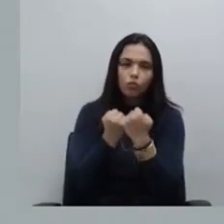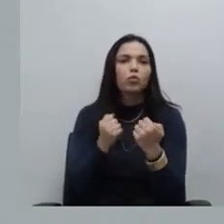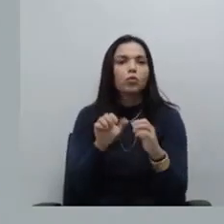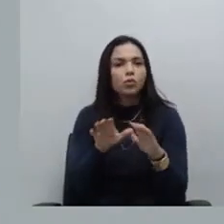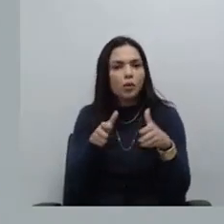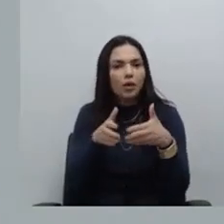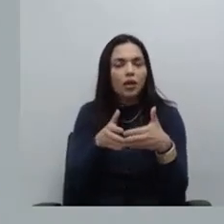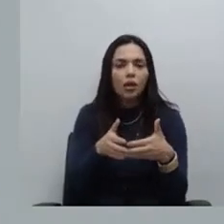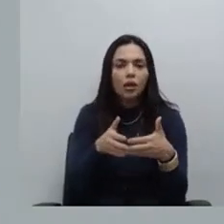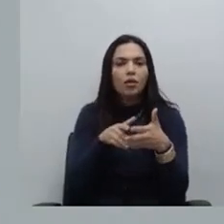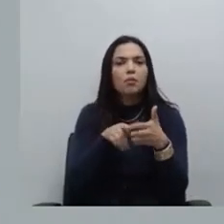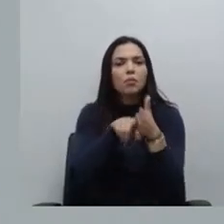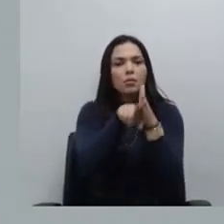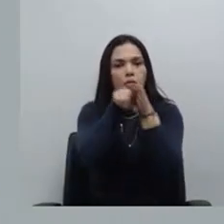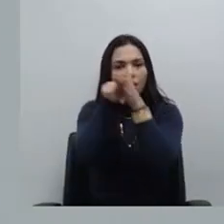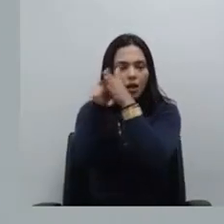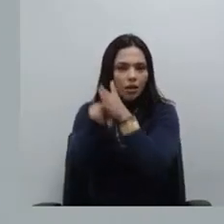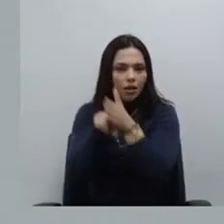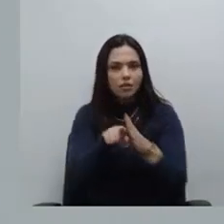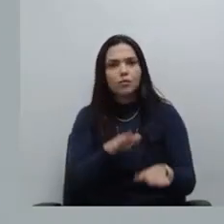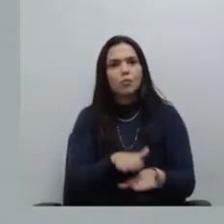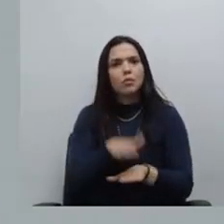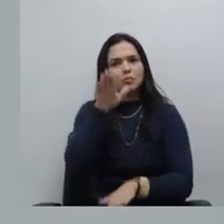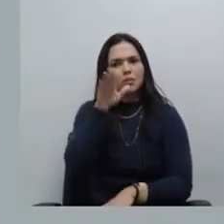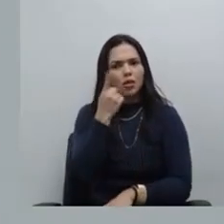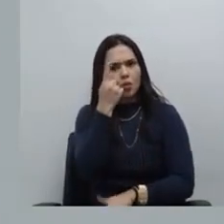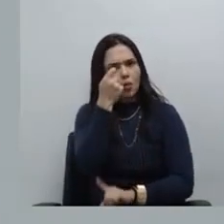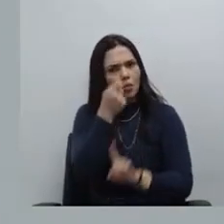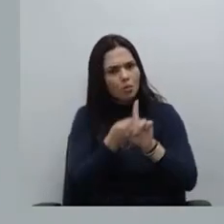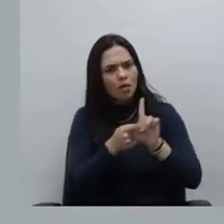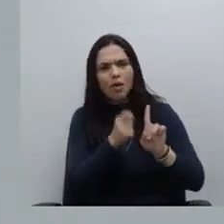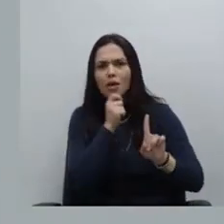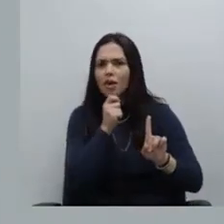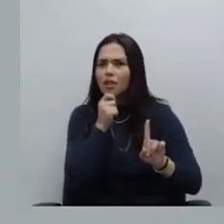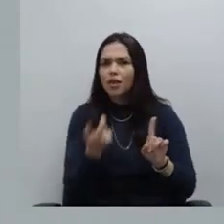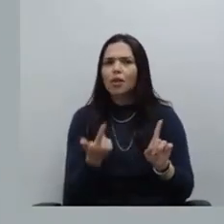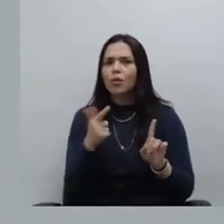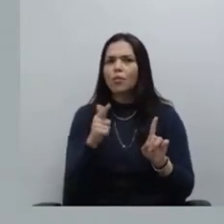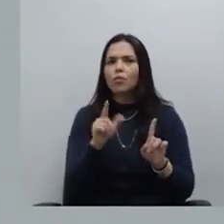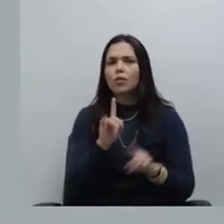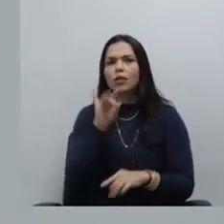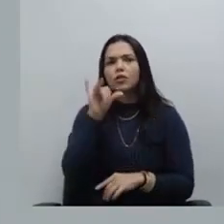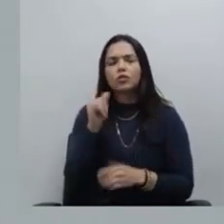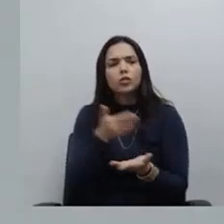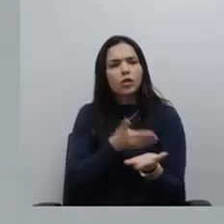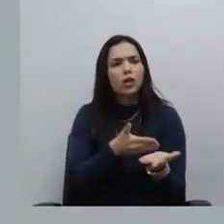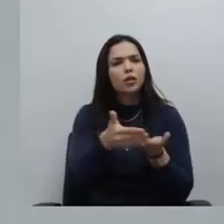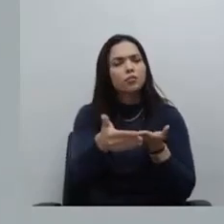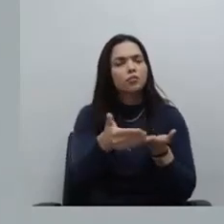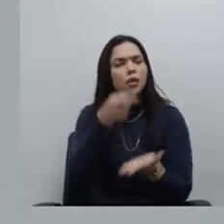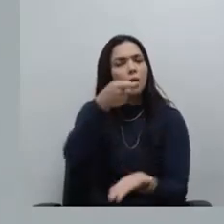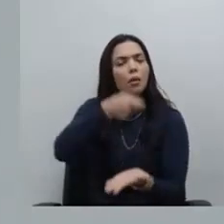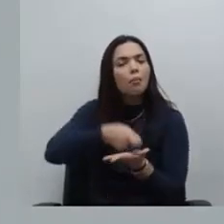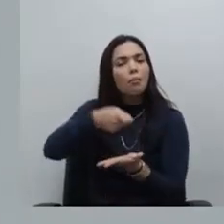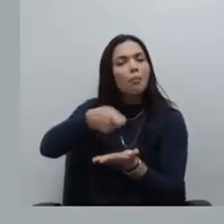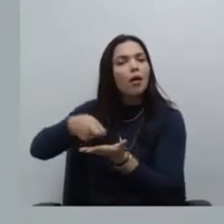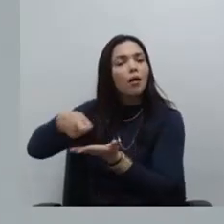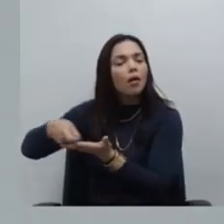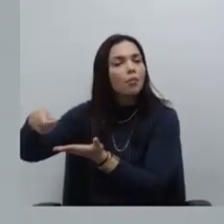mas não se justifica mais de um mês e ainda não tenhamos uma data clara do início do pagamento